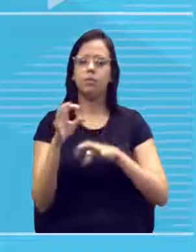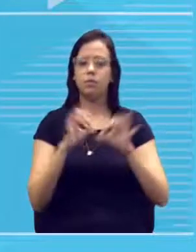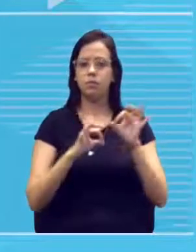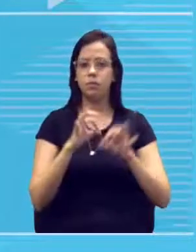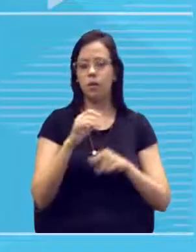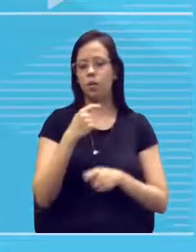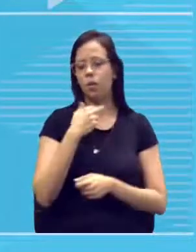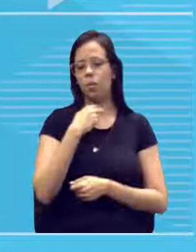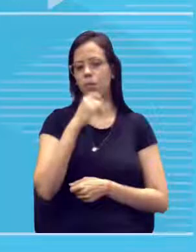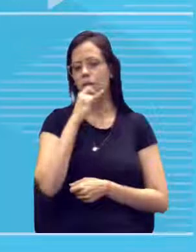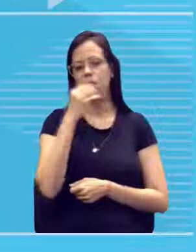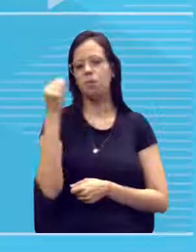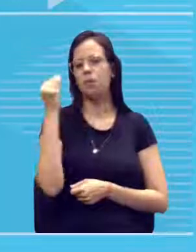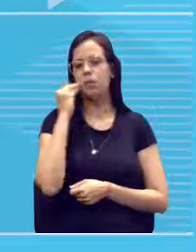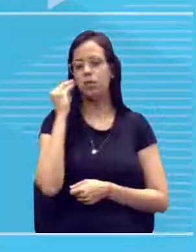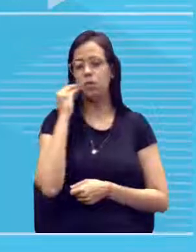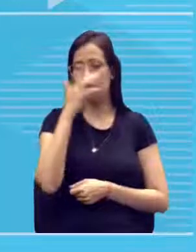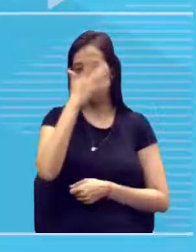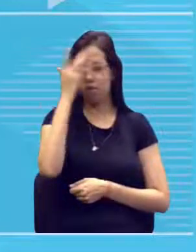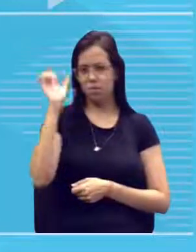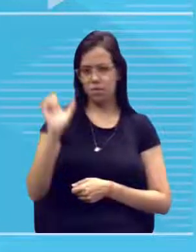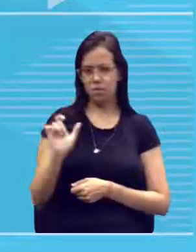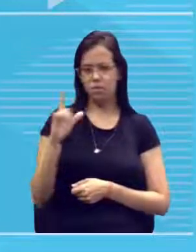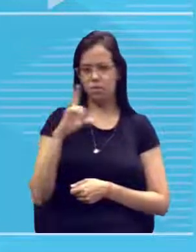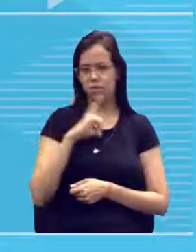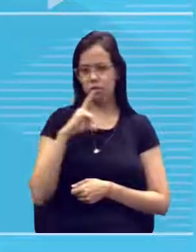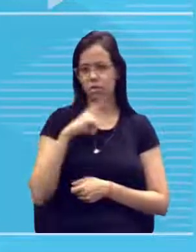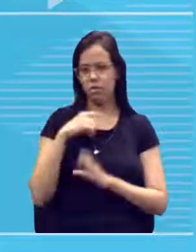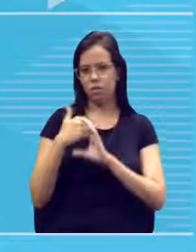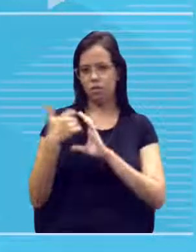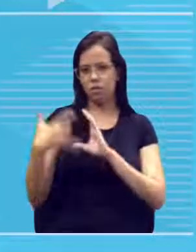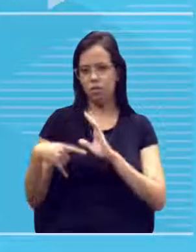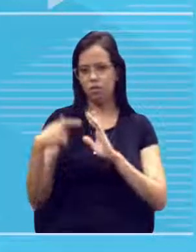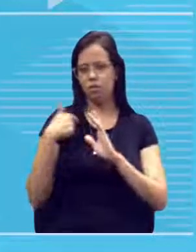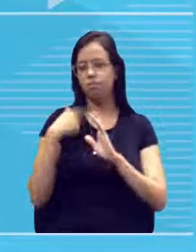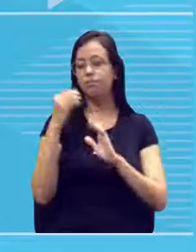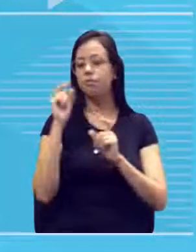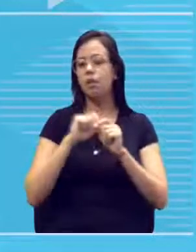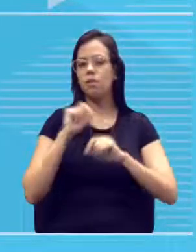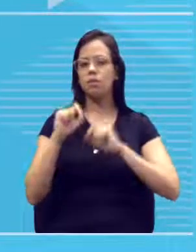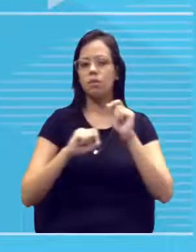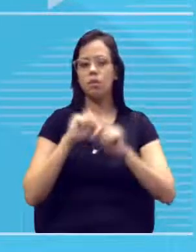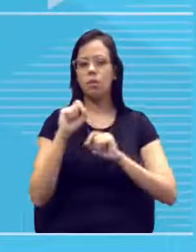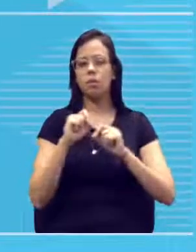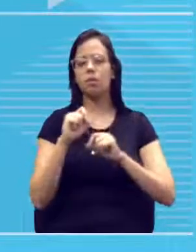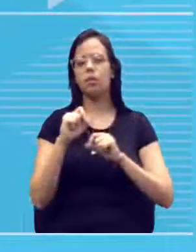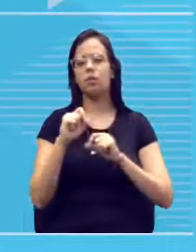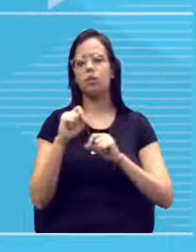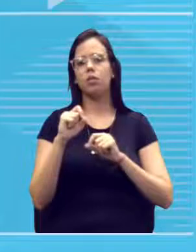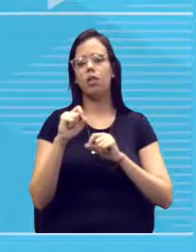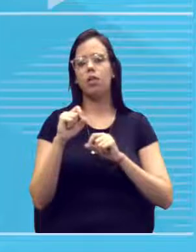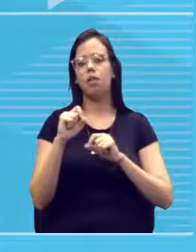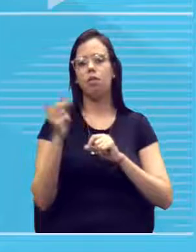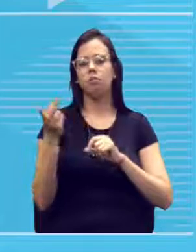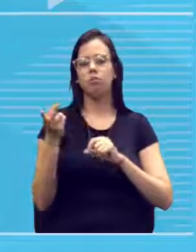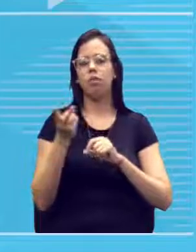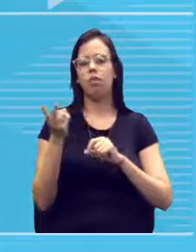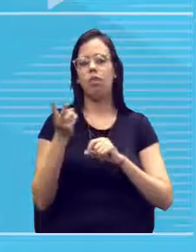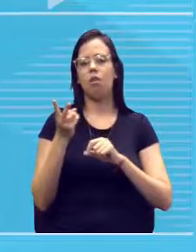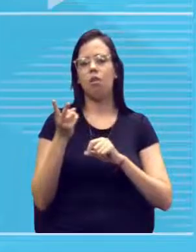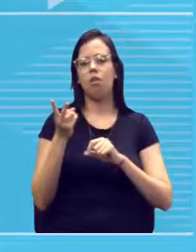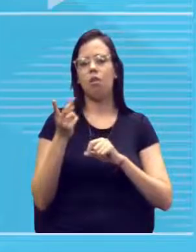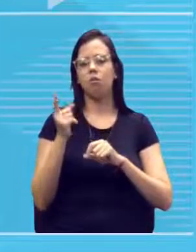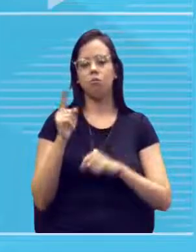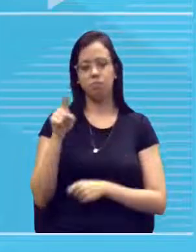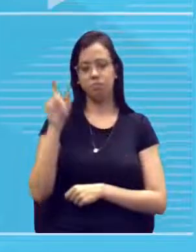ficar testando, será que essa pessoa tem uma, essa característica? Vamos fazer o seguinte, vamos botar essa pessoa para se reproduzir com a pessoa, com,